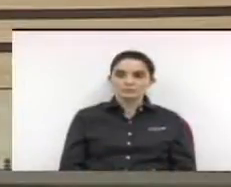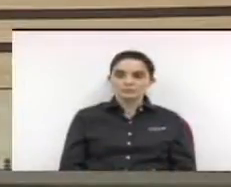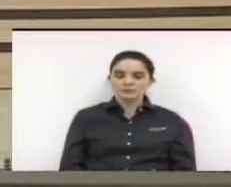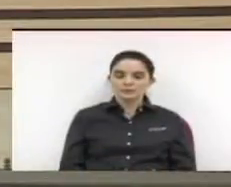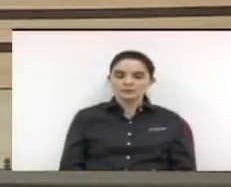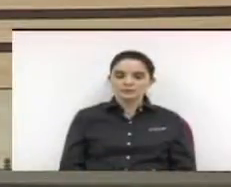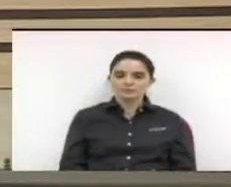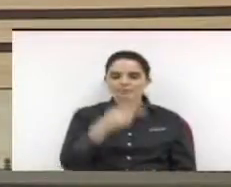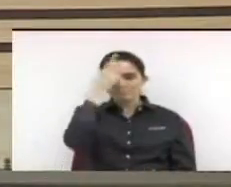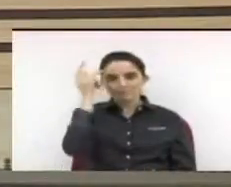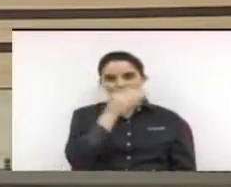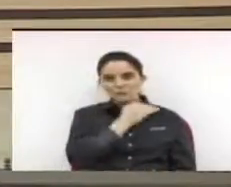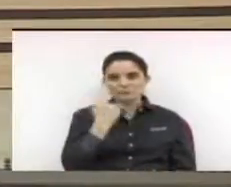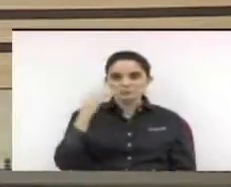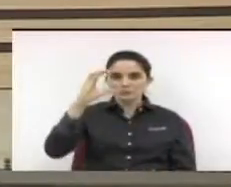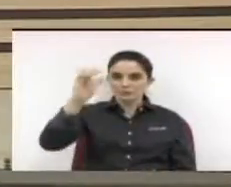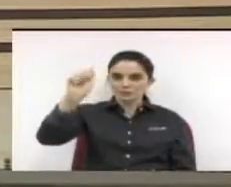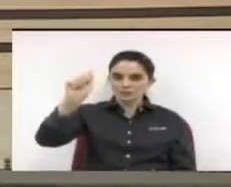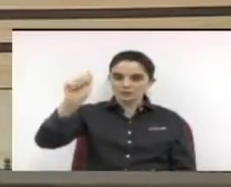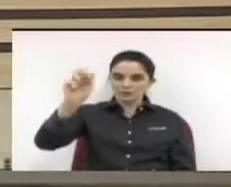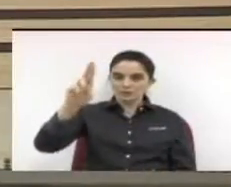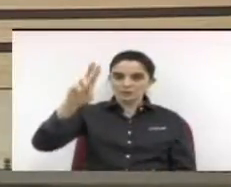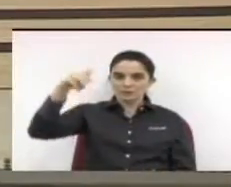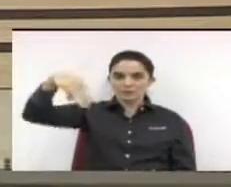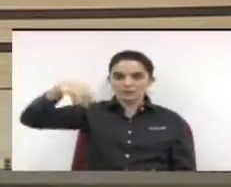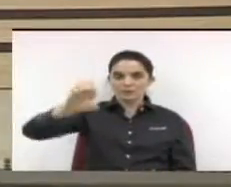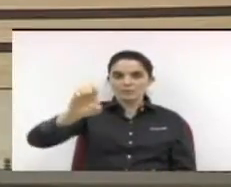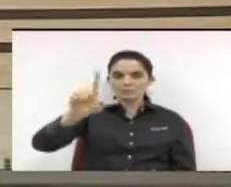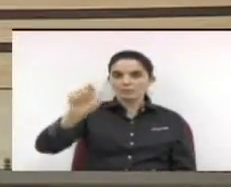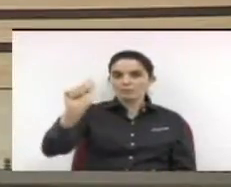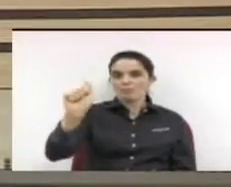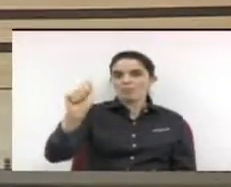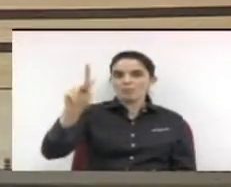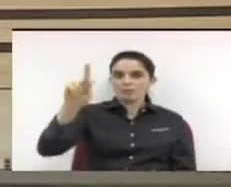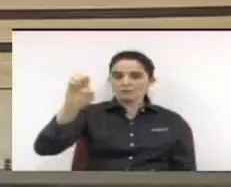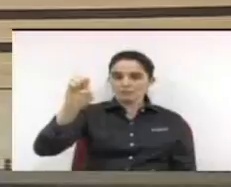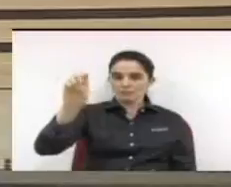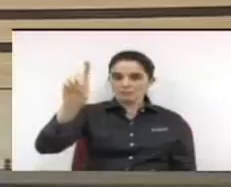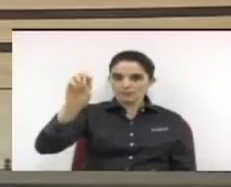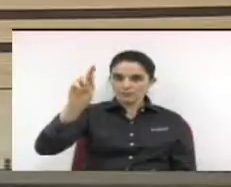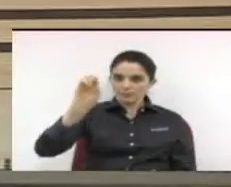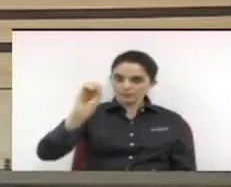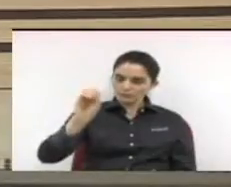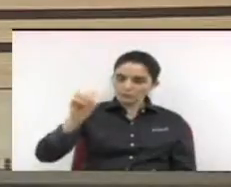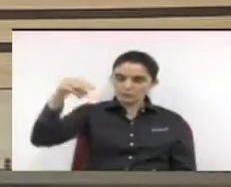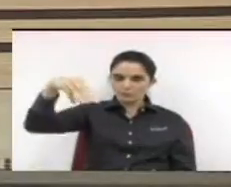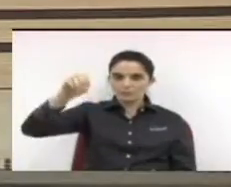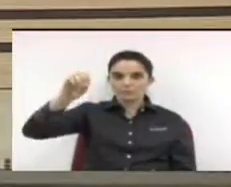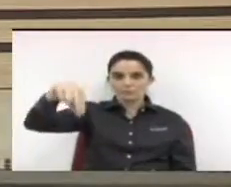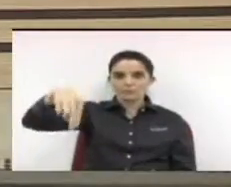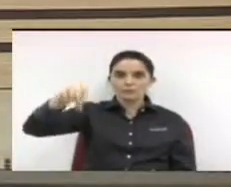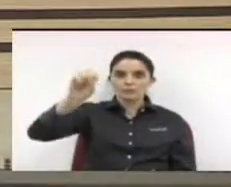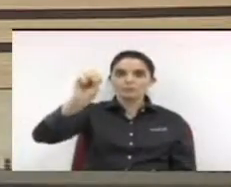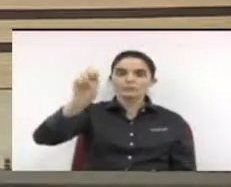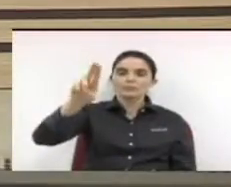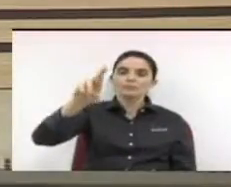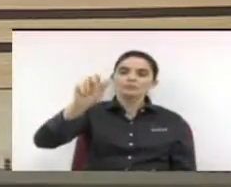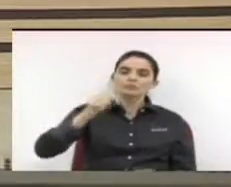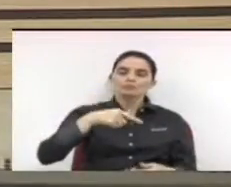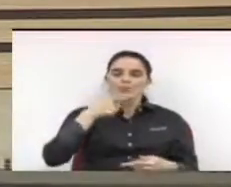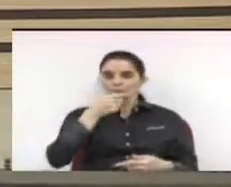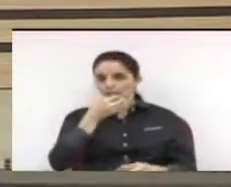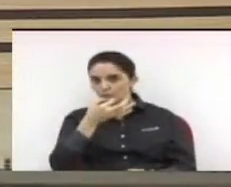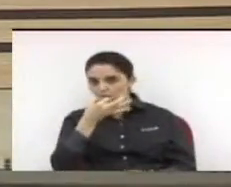pelo falecimento de Carmela Pedro Mansur, no dia 1º de outubro de 2015. Pediu para